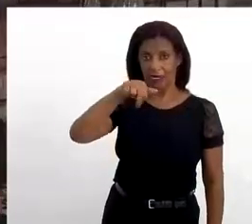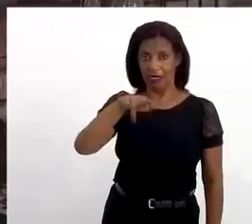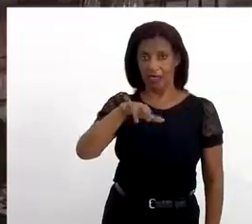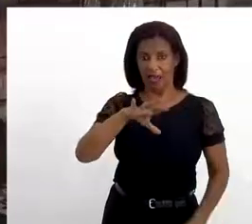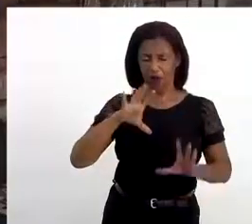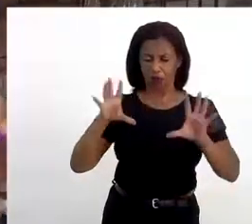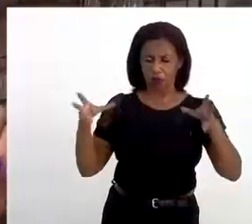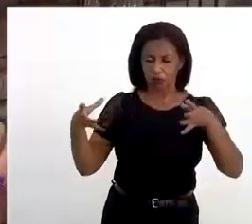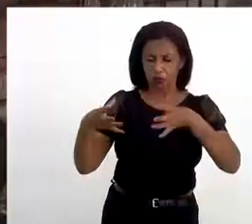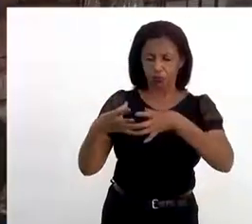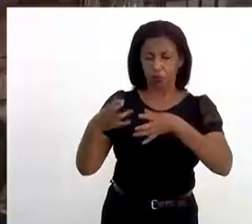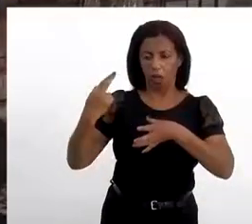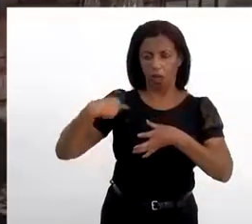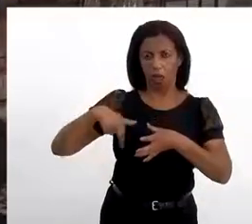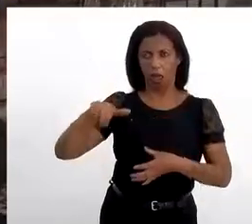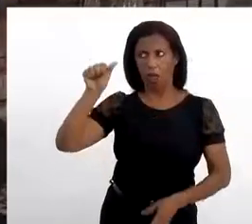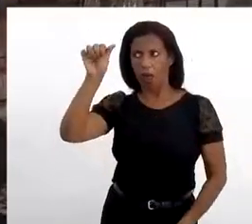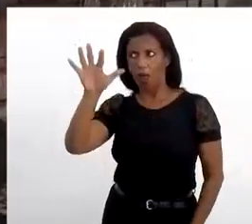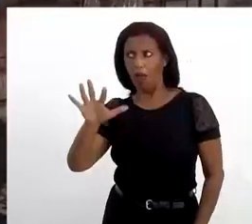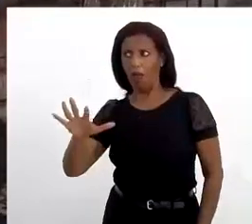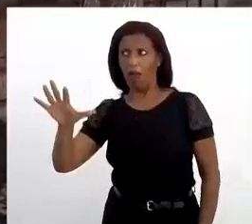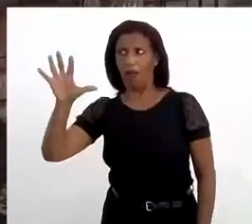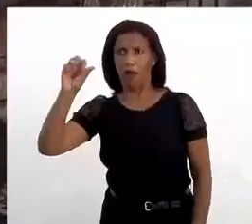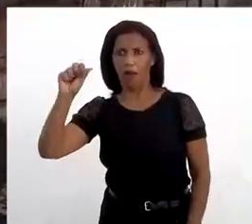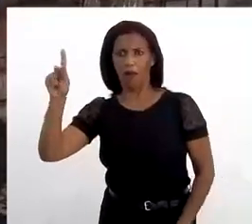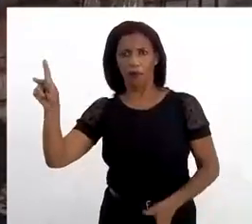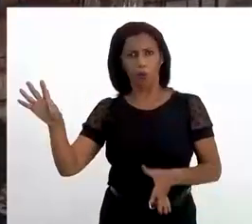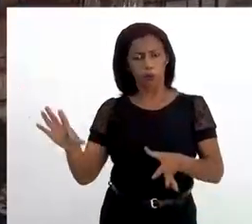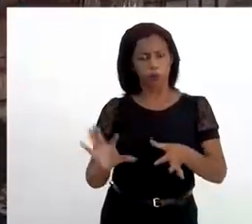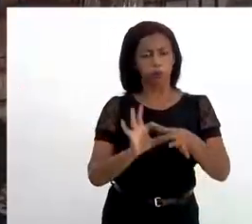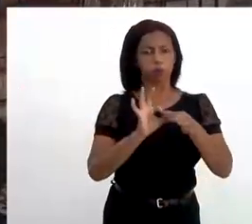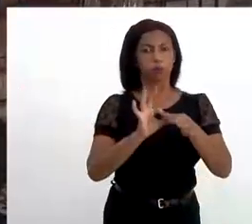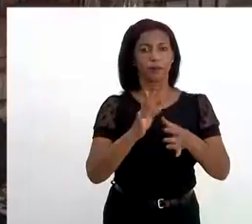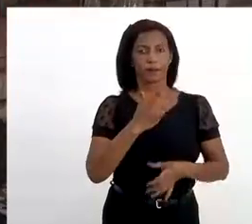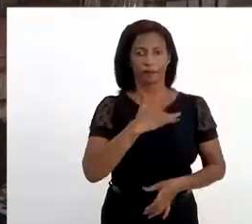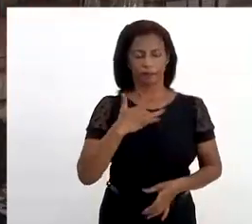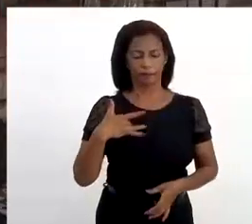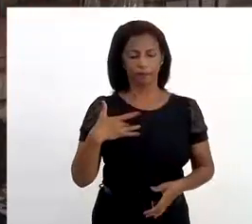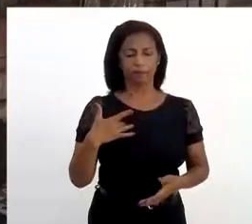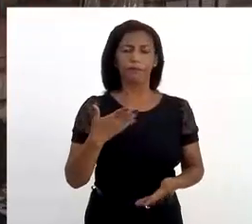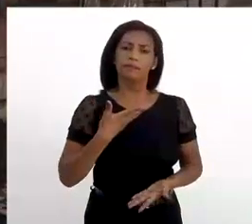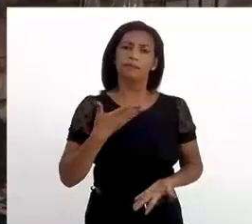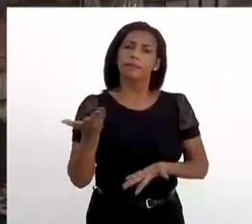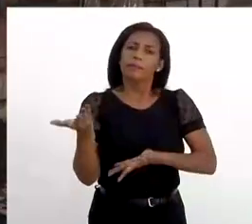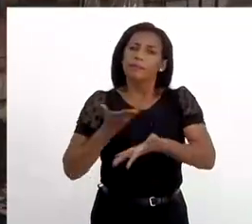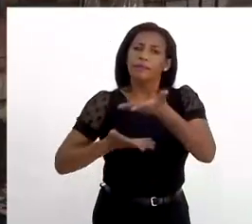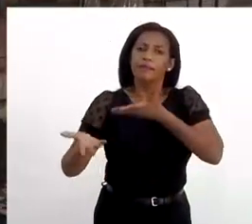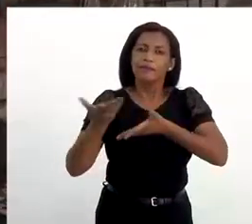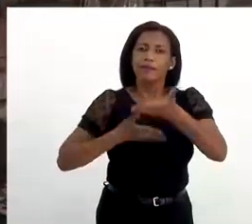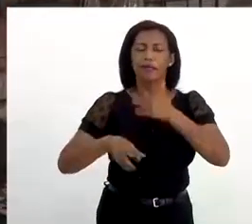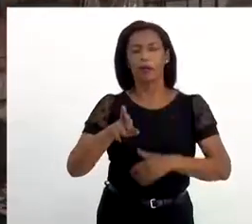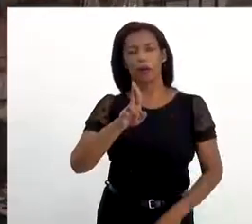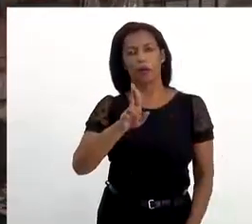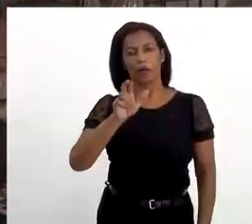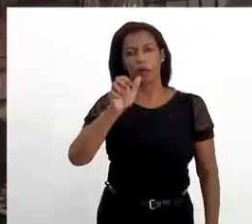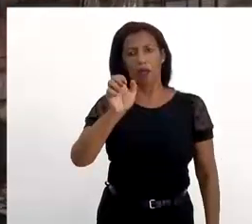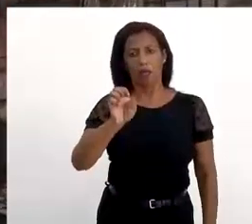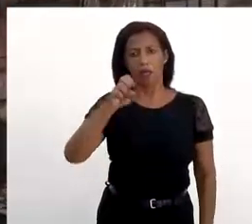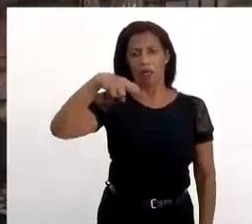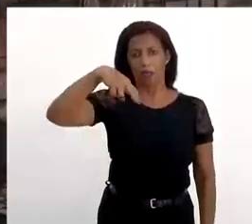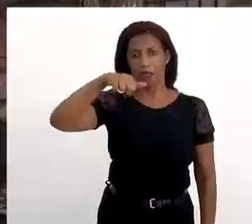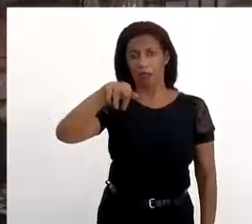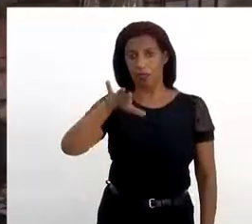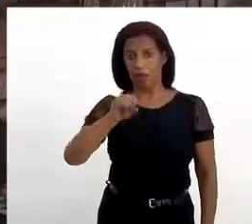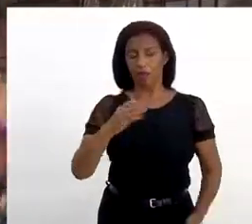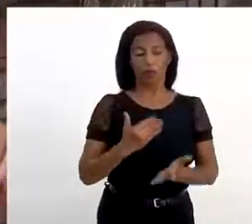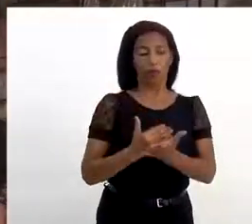-brasileiras e saúde. A minha parceria com o Renafro começa em 2004. A Renafro